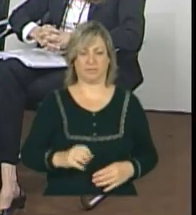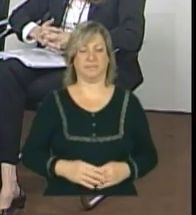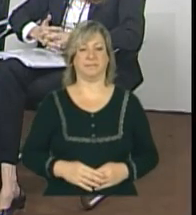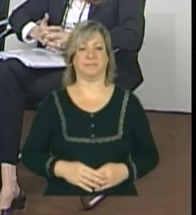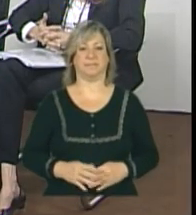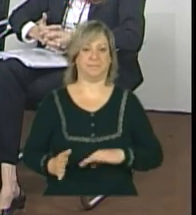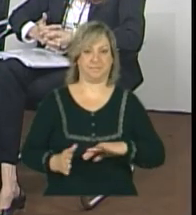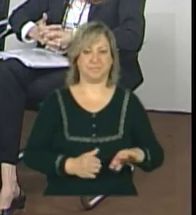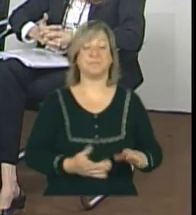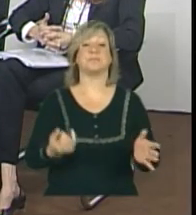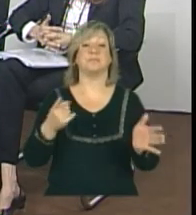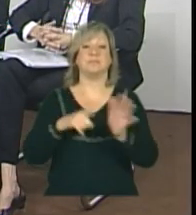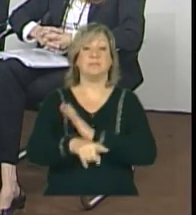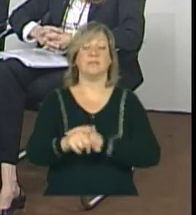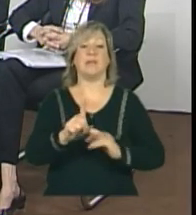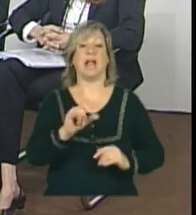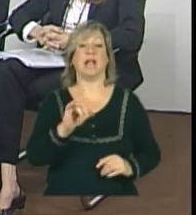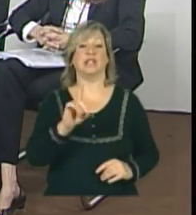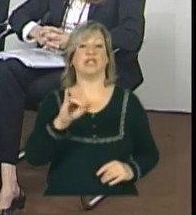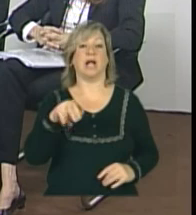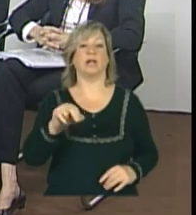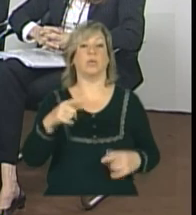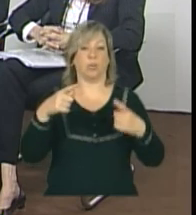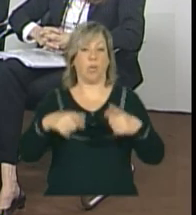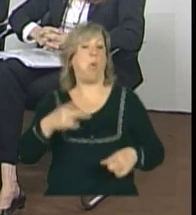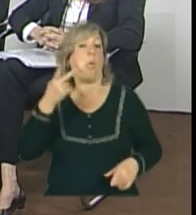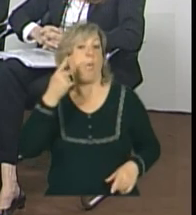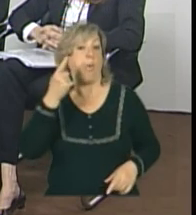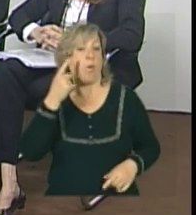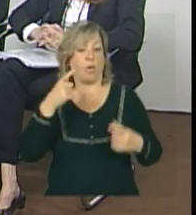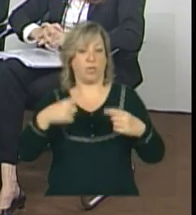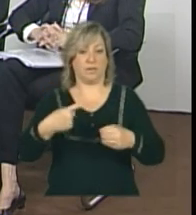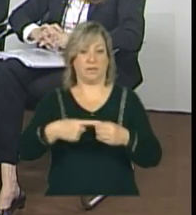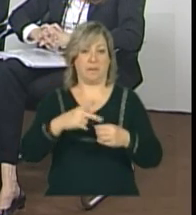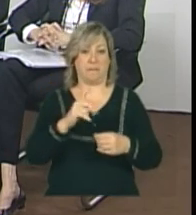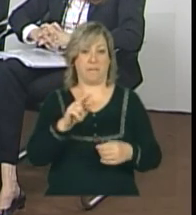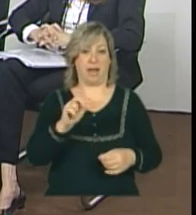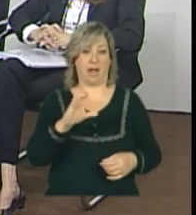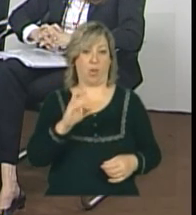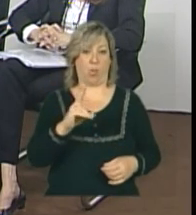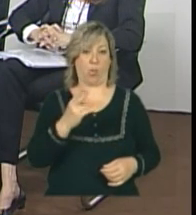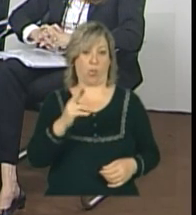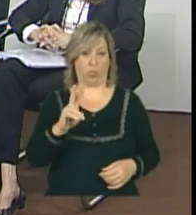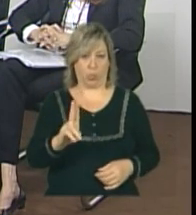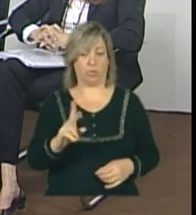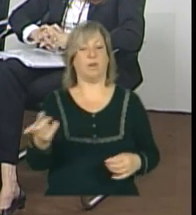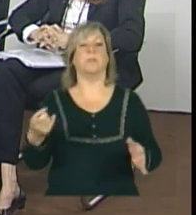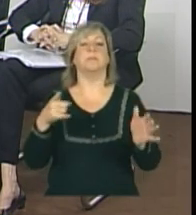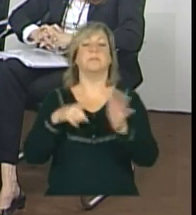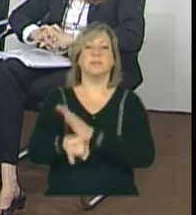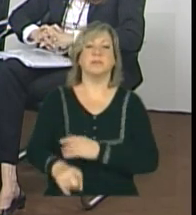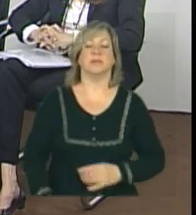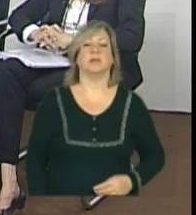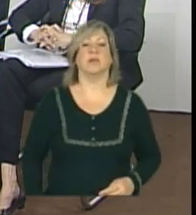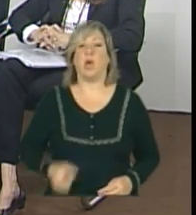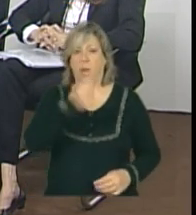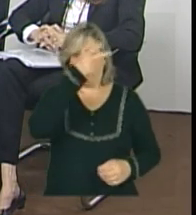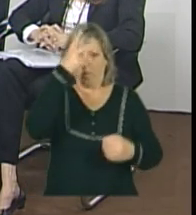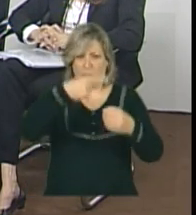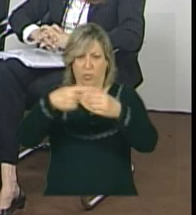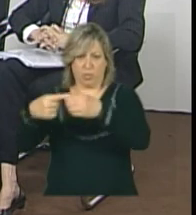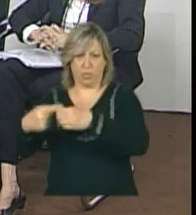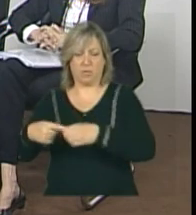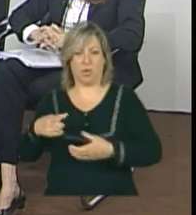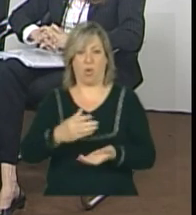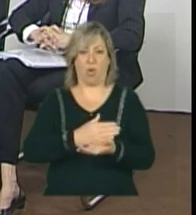Ramos é de Paracuru, no Ceará. Pergunta é o seguinte. Os municípios passarão a receber